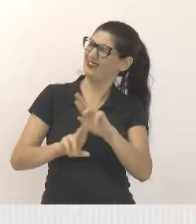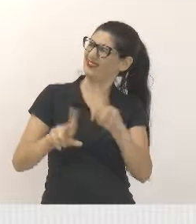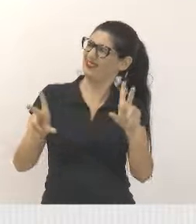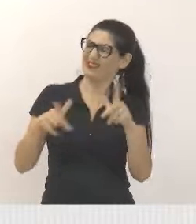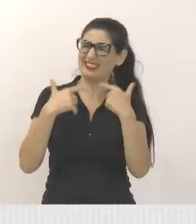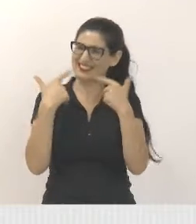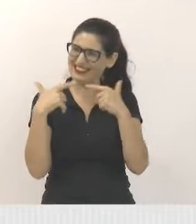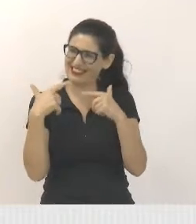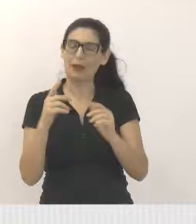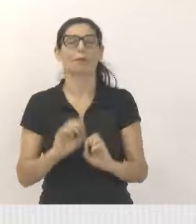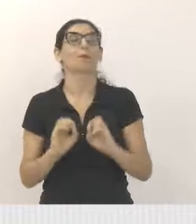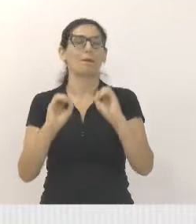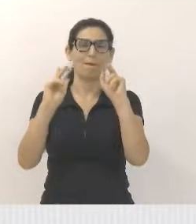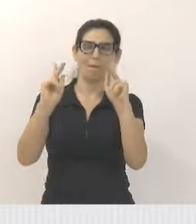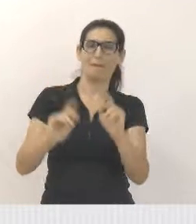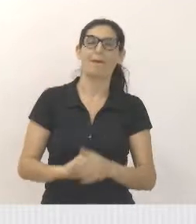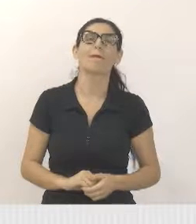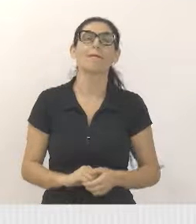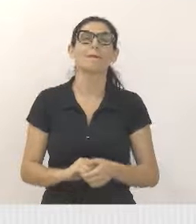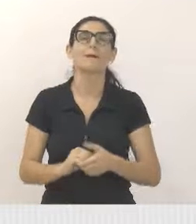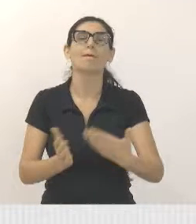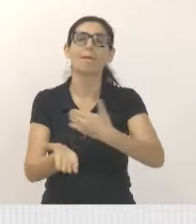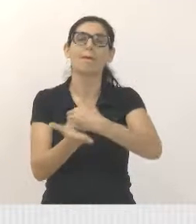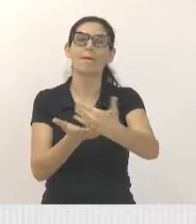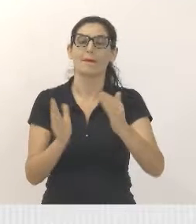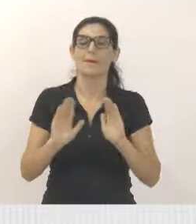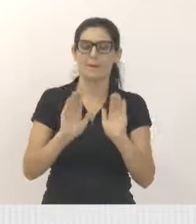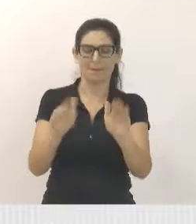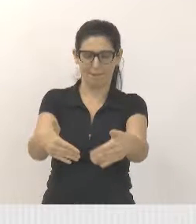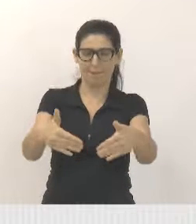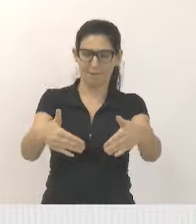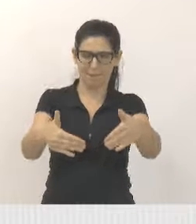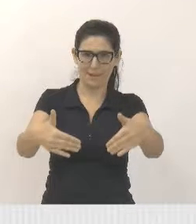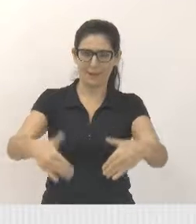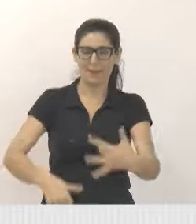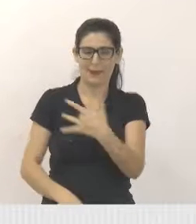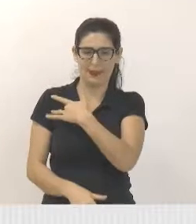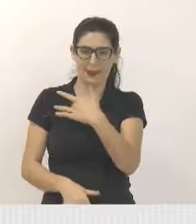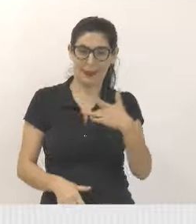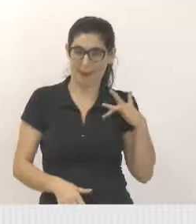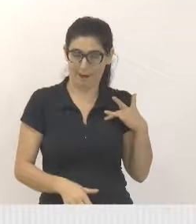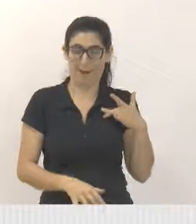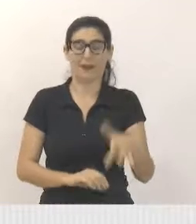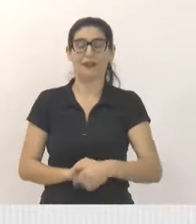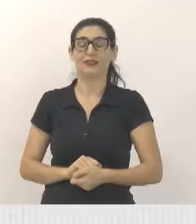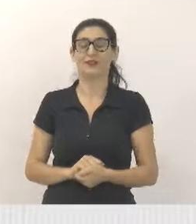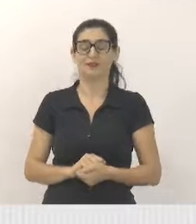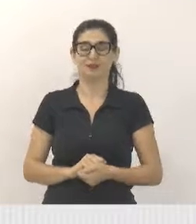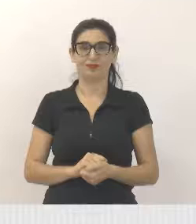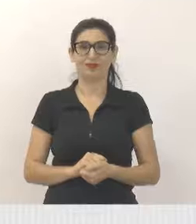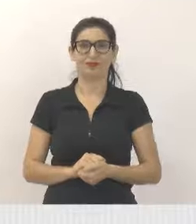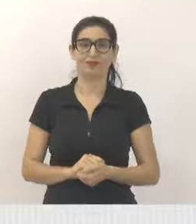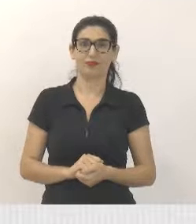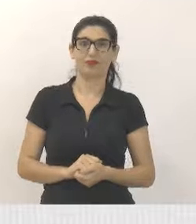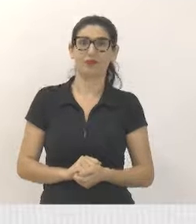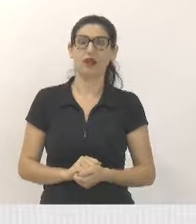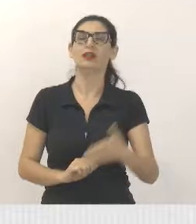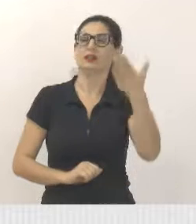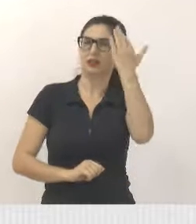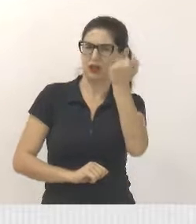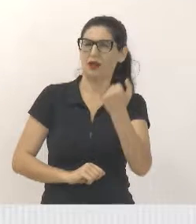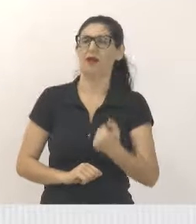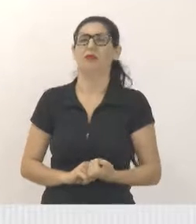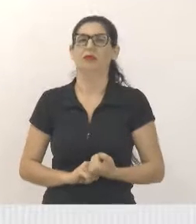Bom, vamos falar um pouquinho sobre a saúde, da qual temos um pouco de propriedade, como